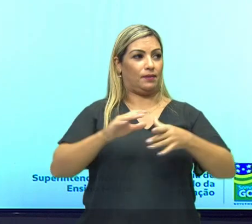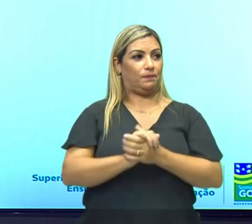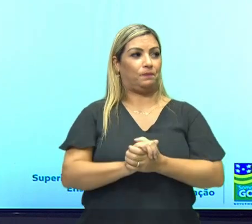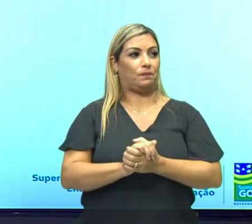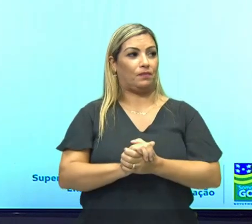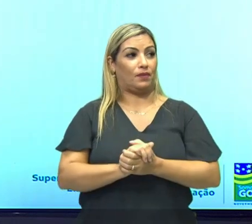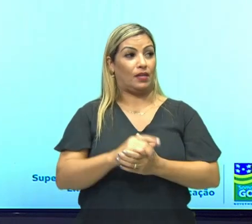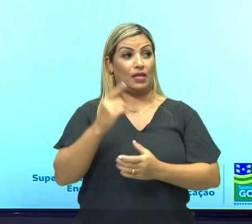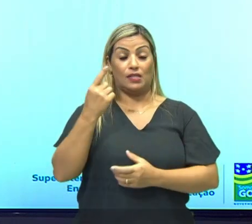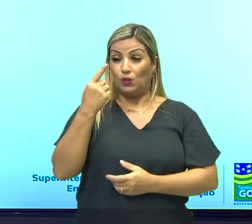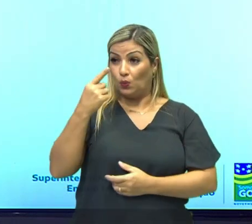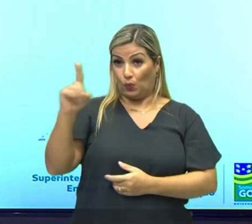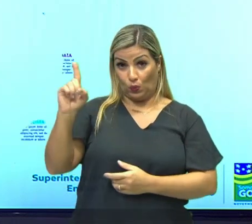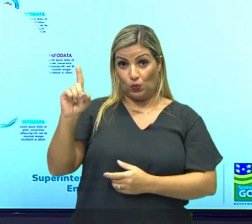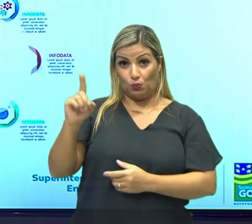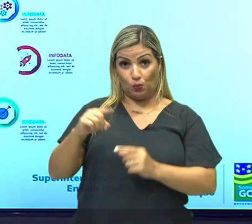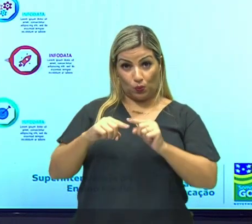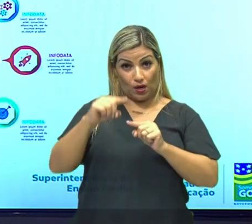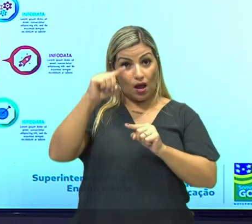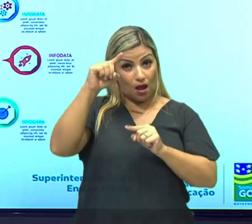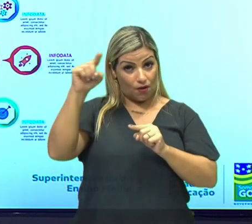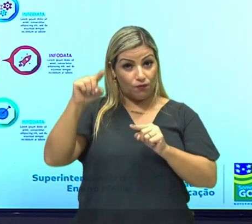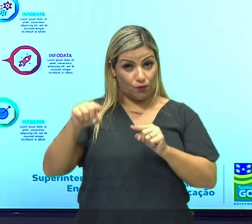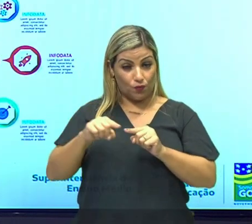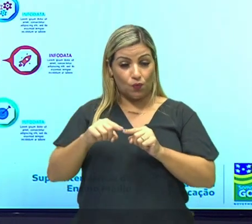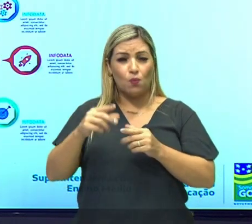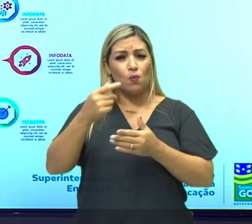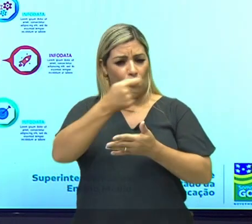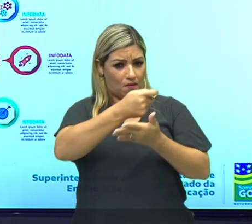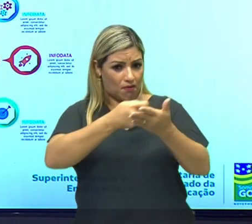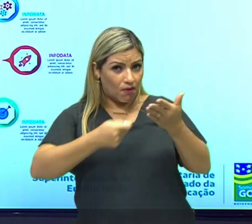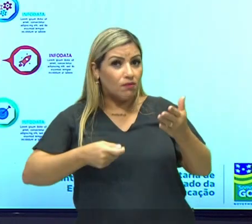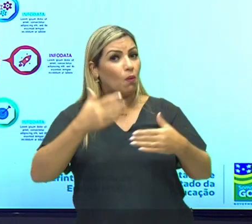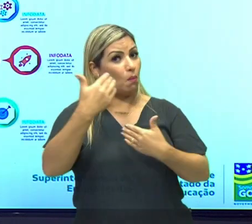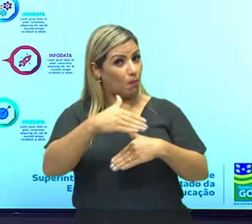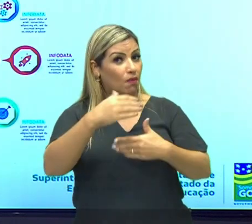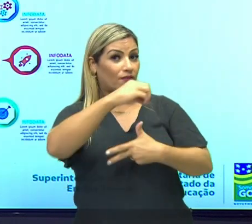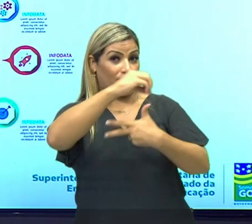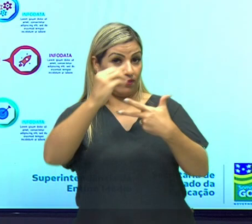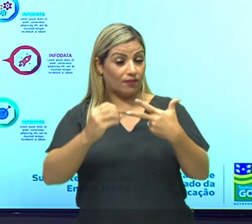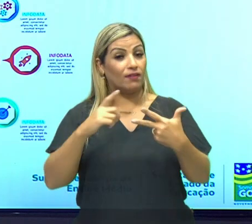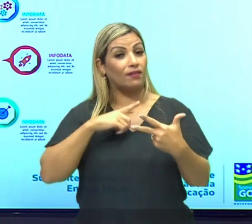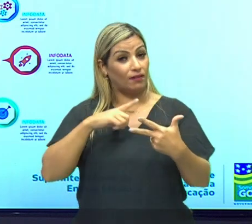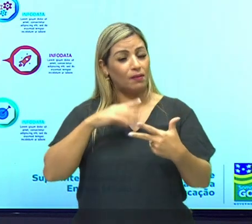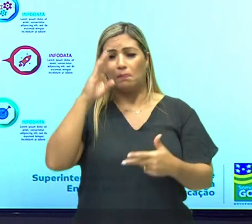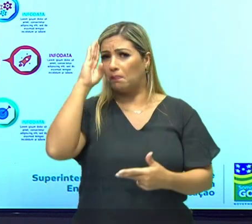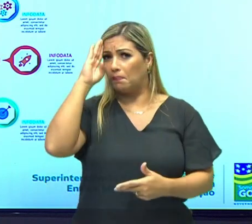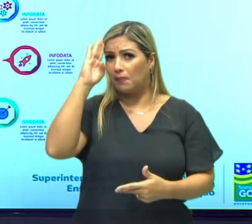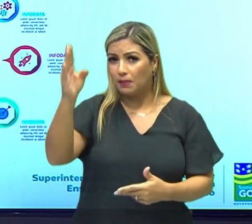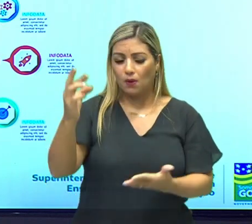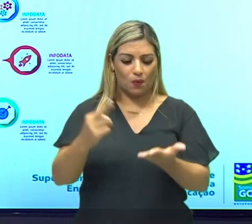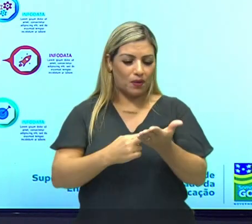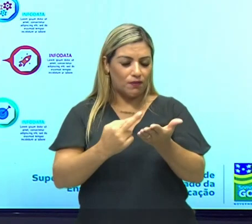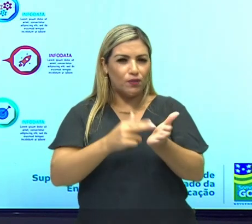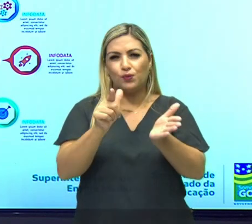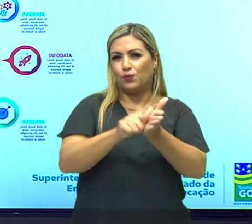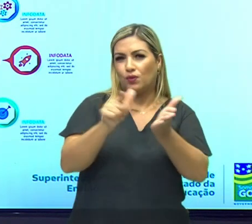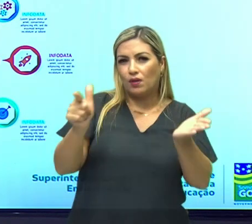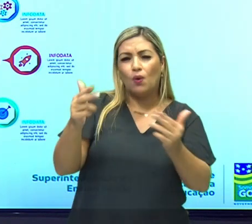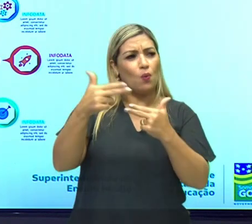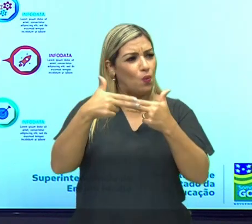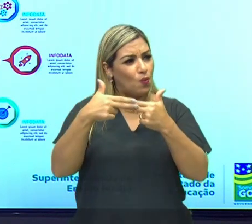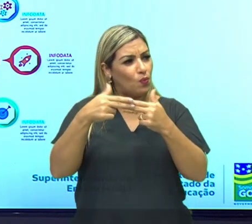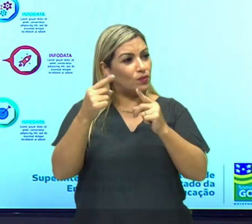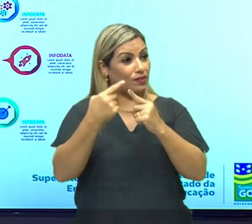que é muito importante, muito usado em provas de redação do Enem, principalmente revistas e jornais, utilizam